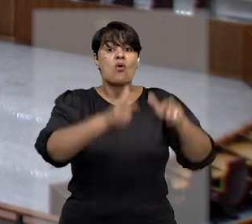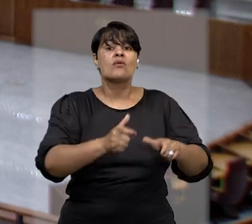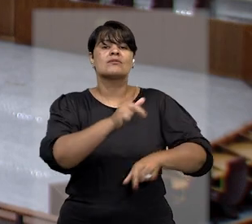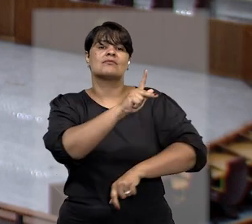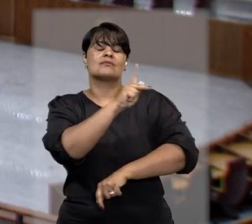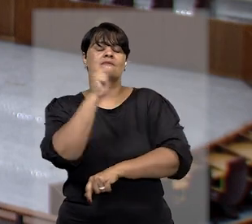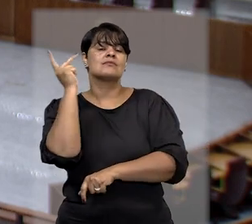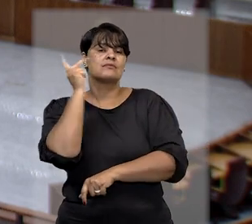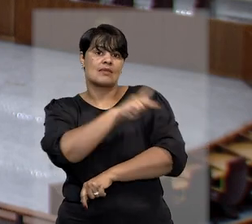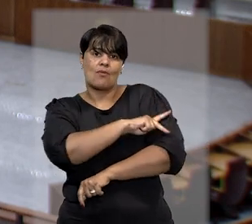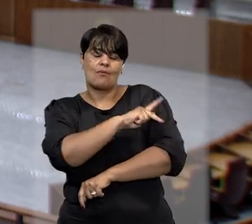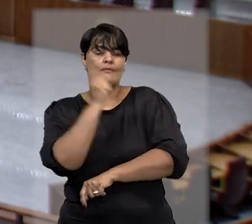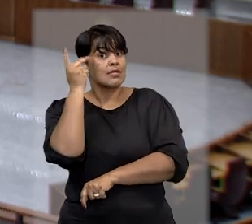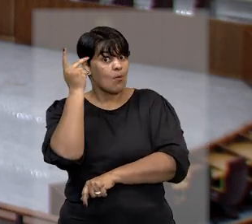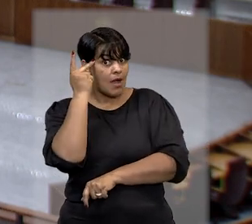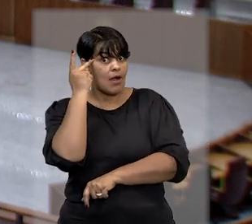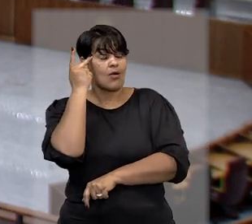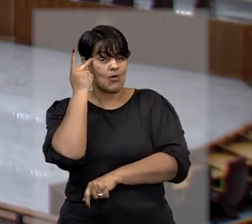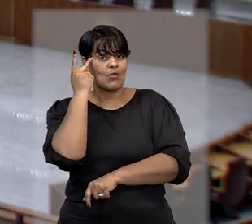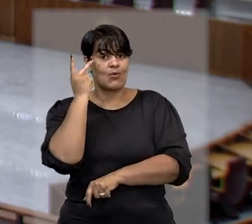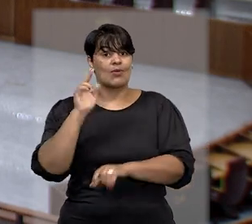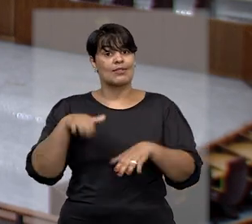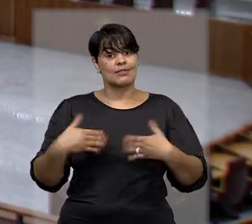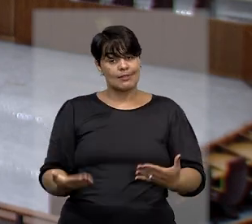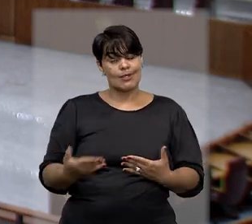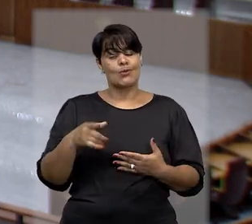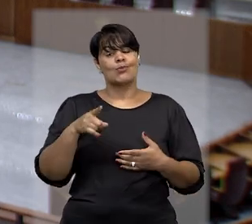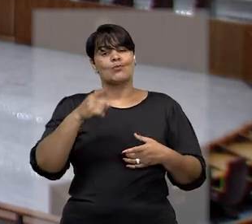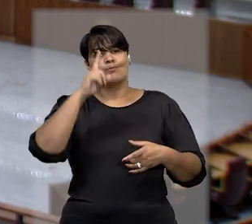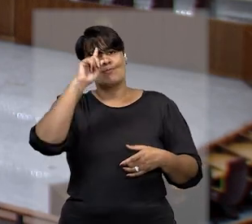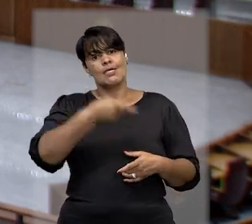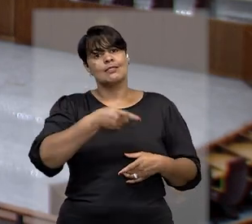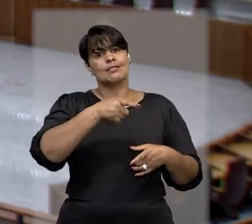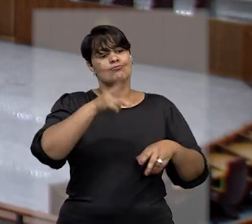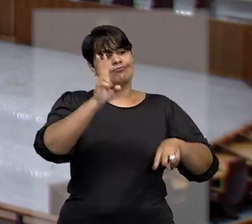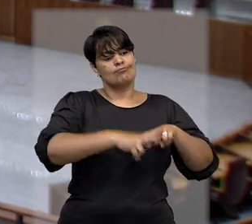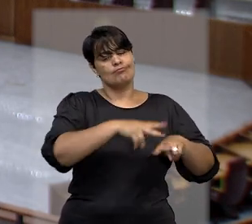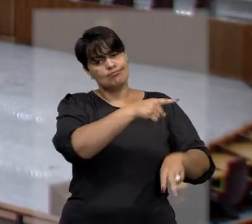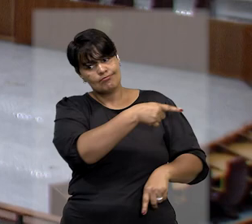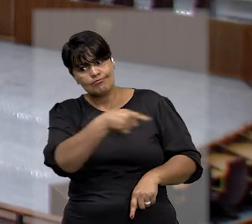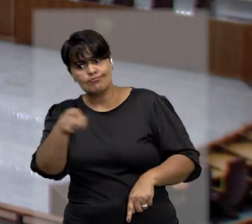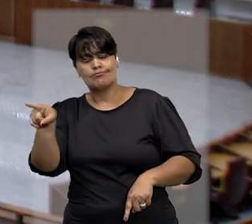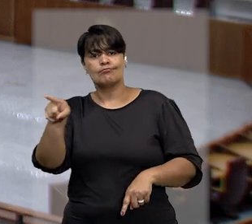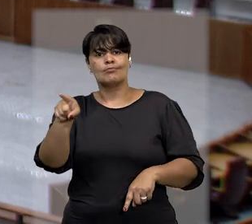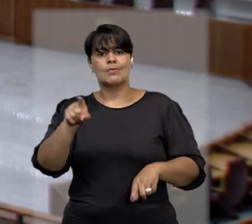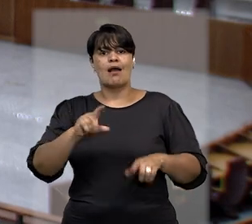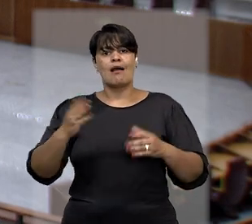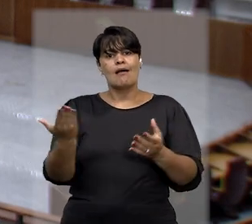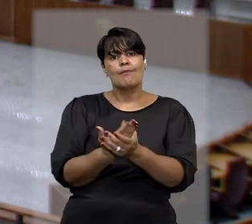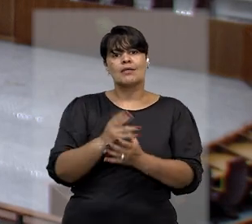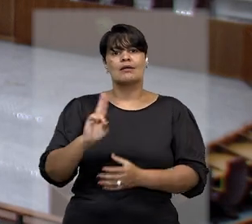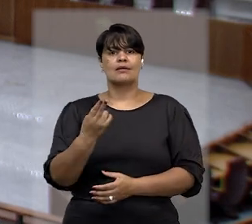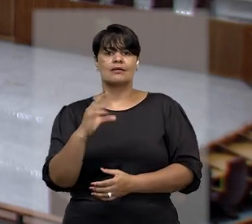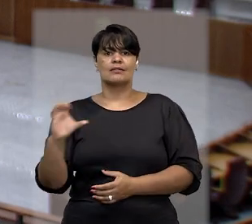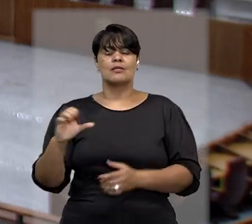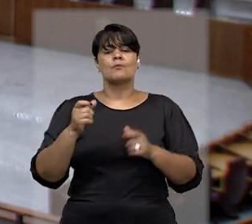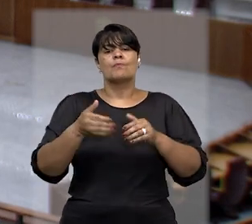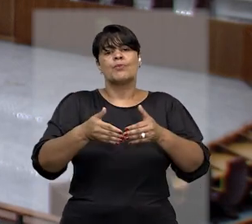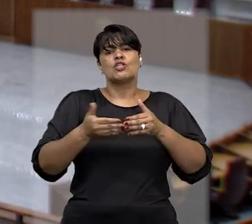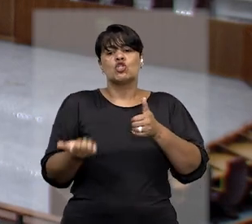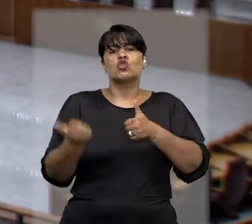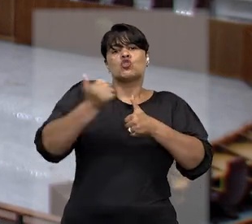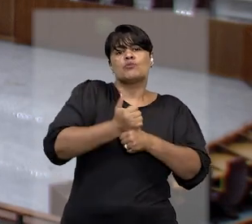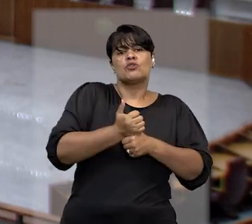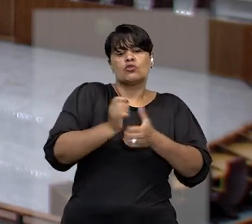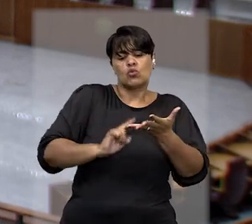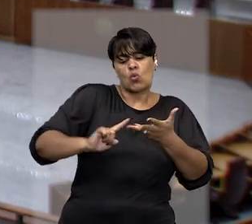Tribunal de Justiça da Paraíba, pretendendo que a prisão fosse substituída por medidas cautelares diversas. Mas a liminar